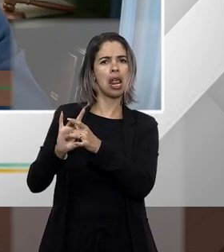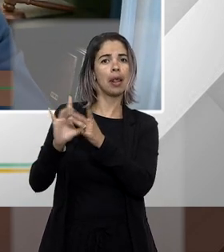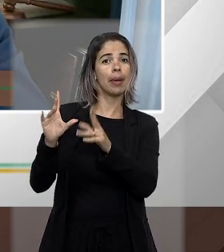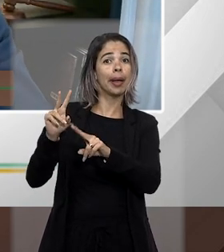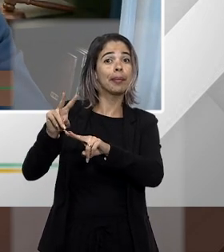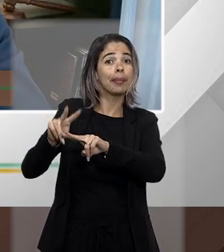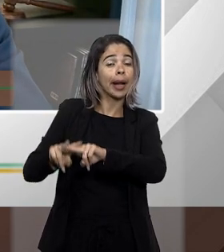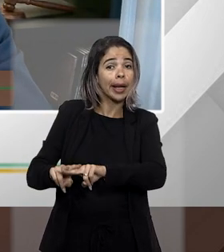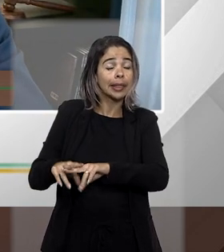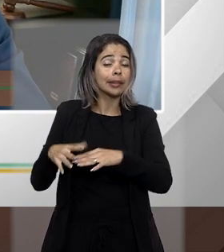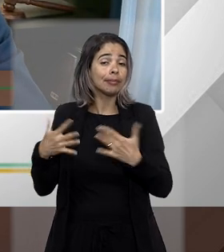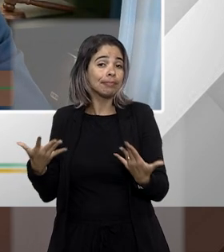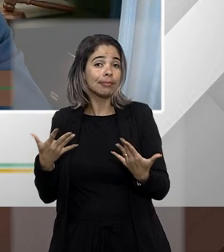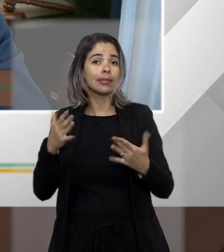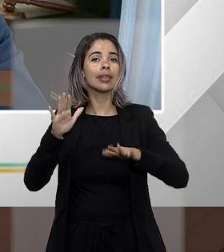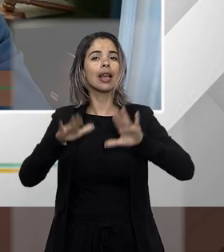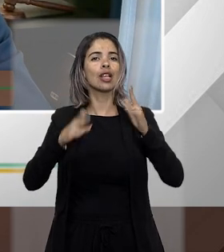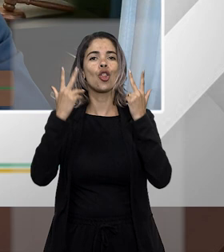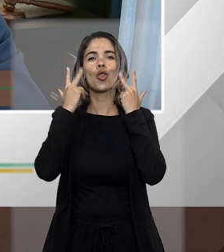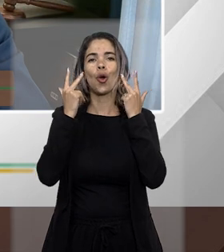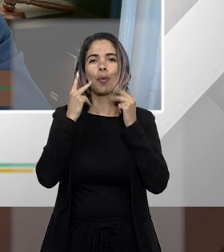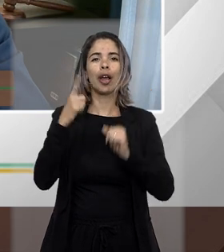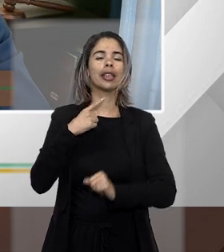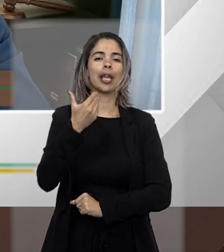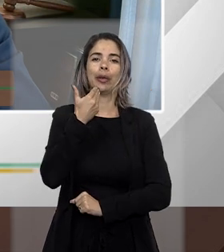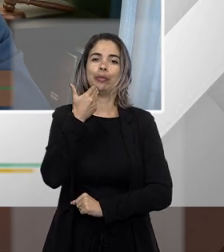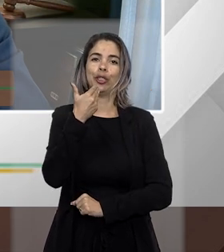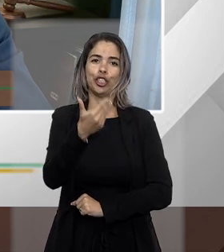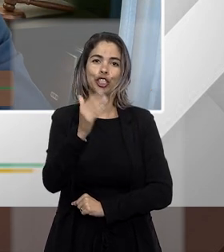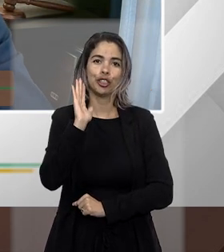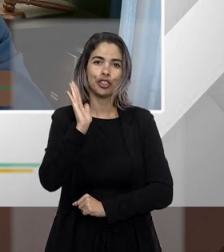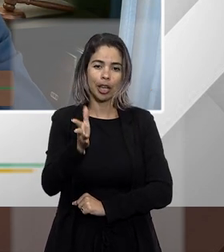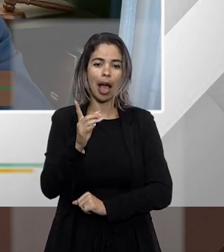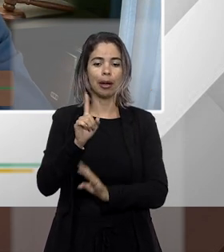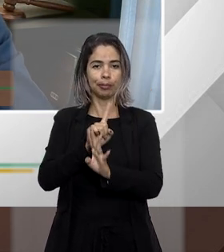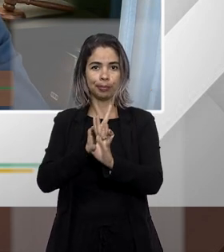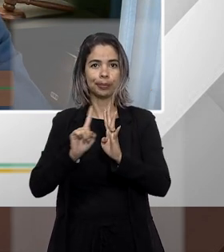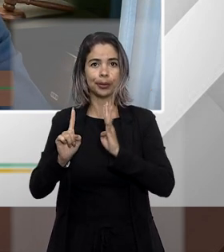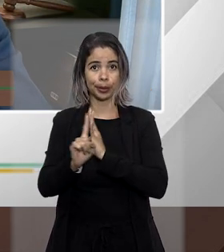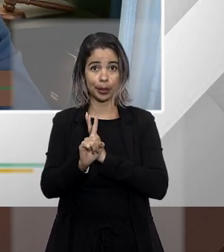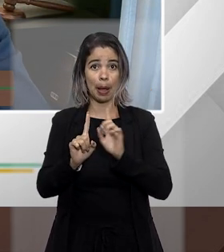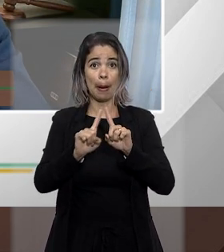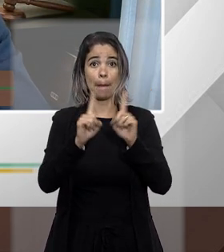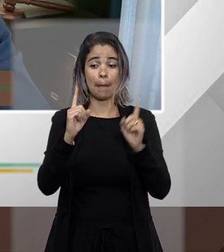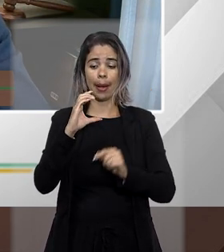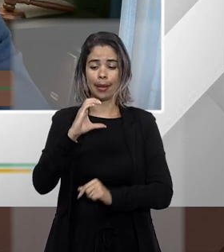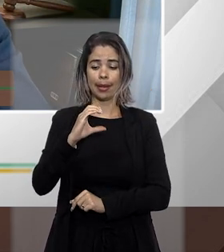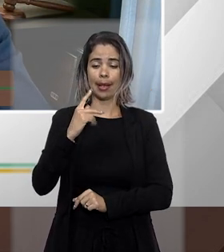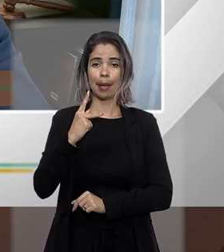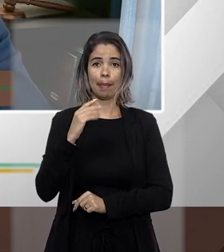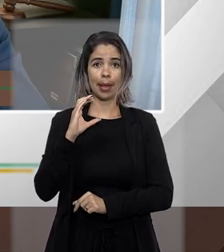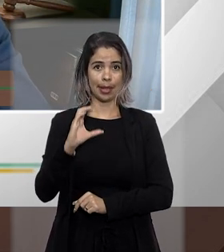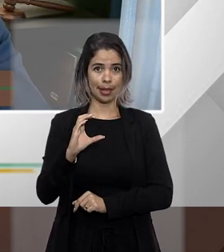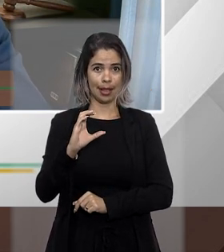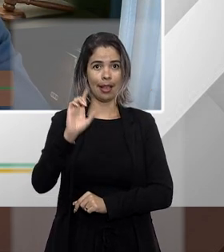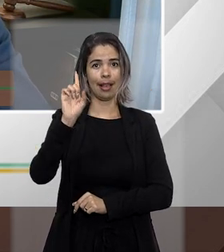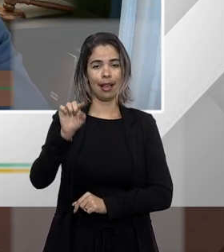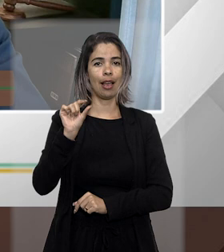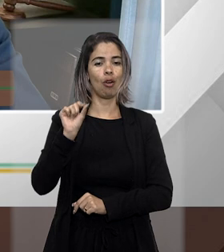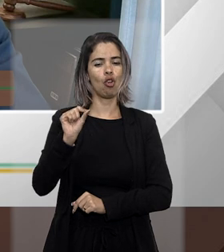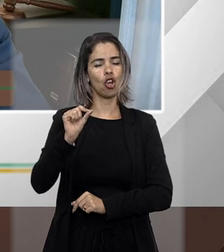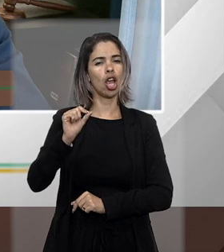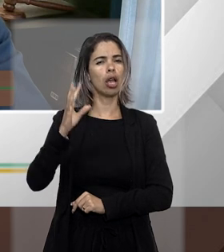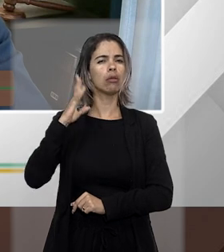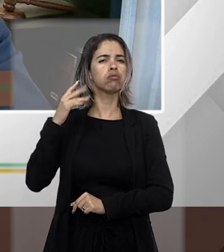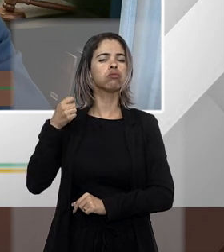recebermos pedidos de prioridades o CPC fala que em regra o juiz deve julgar por antiguidade não é a regra